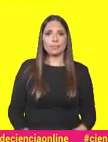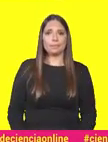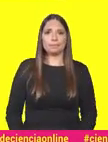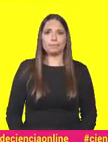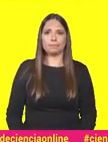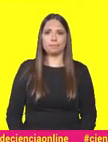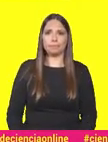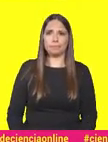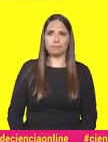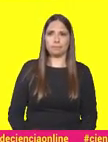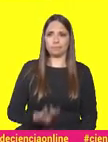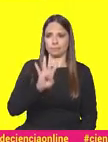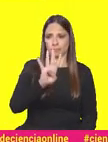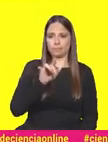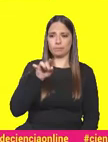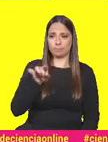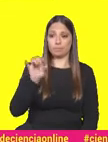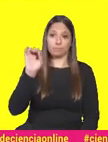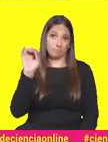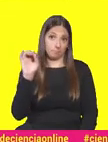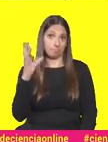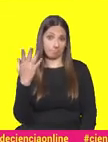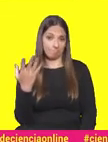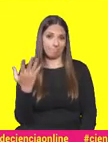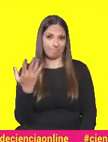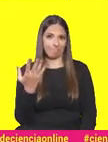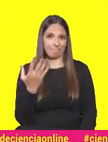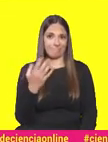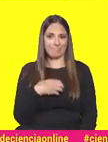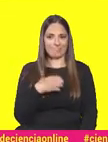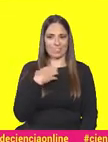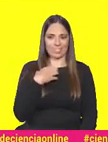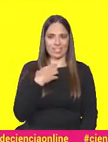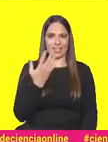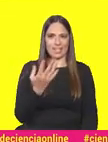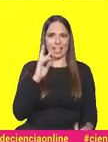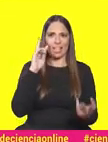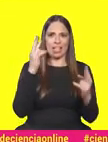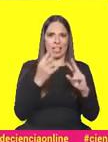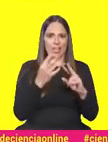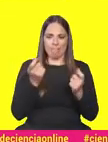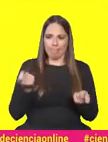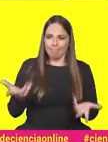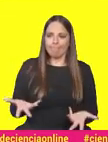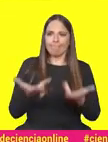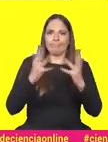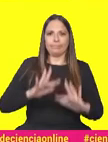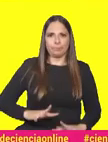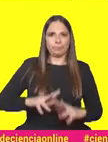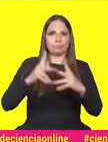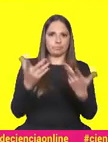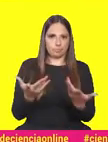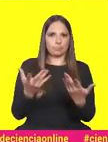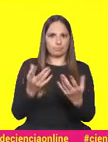Portanto, nós estamos no 4.0, desculpa, Sueli, estamos no 4.0. Significa que estamos numa perspectiva incrementalista e de desenvolvimento